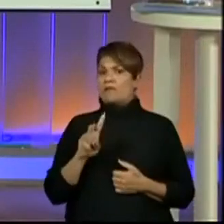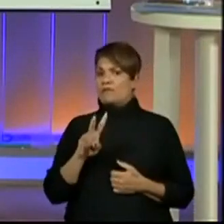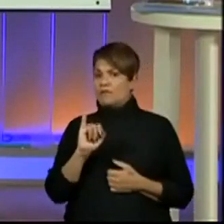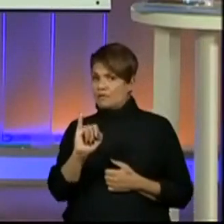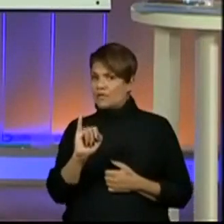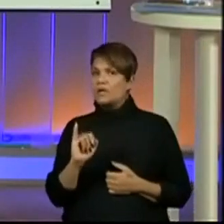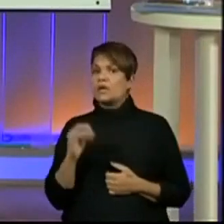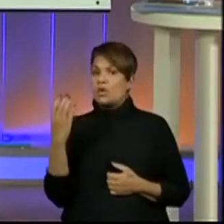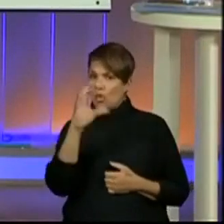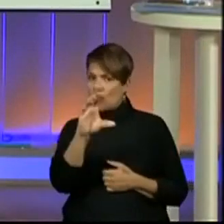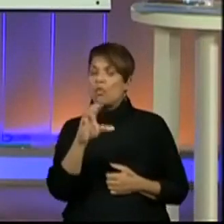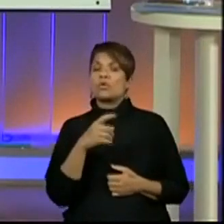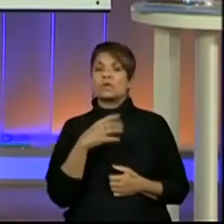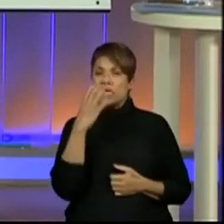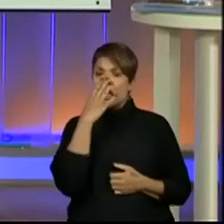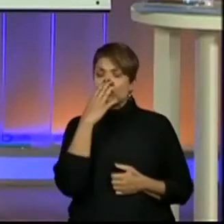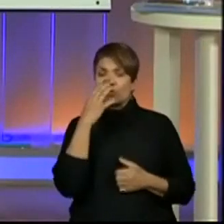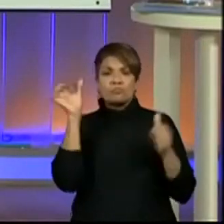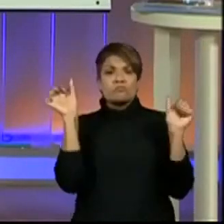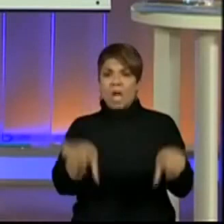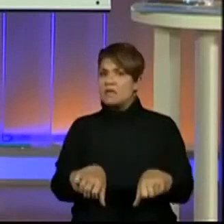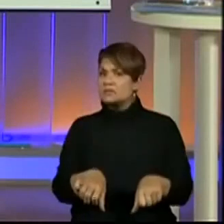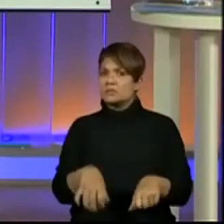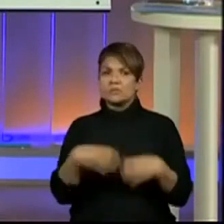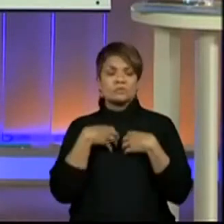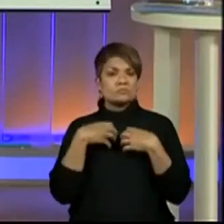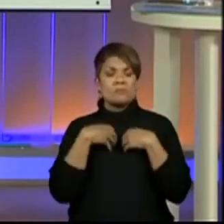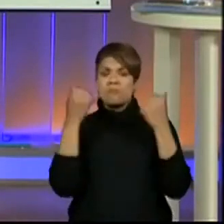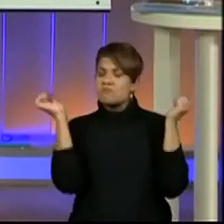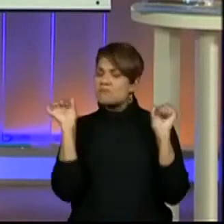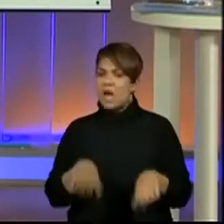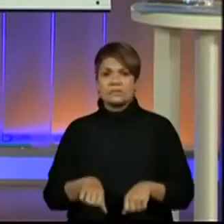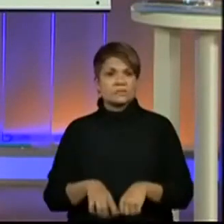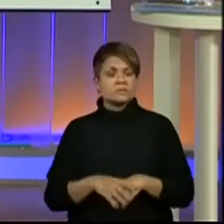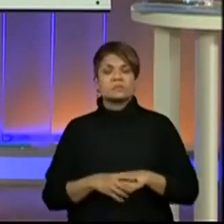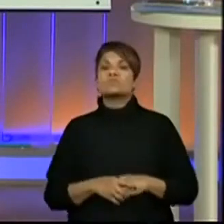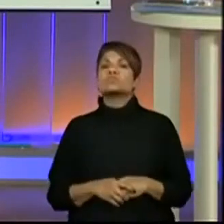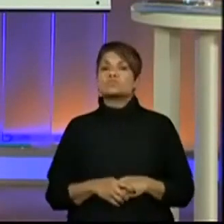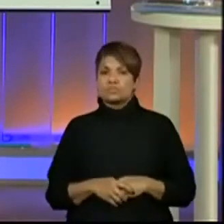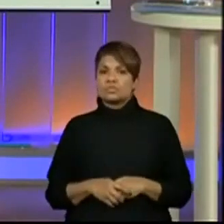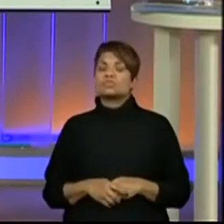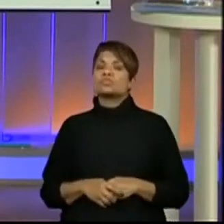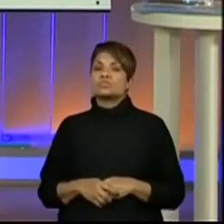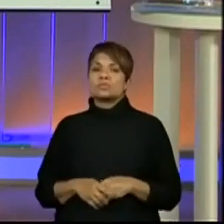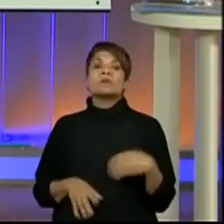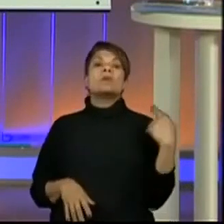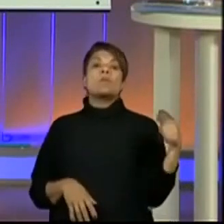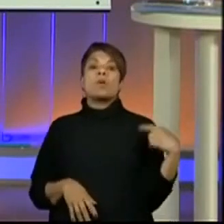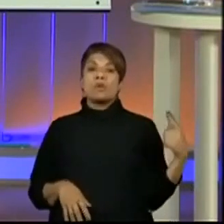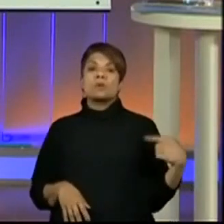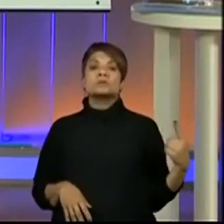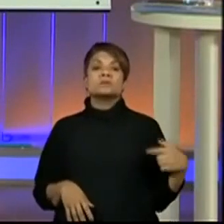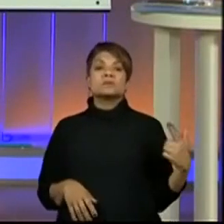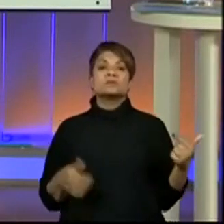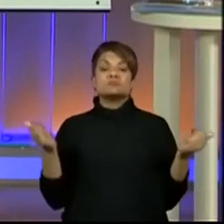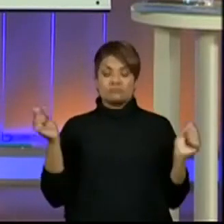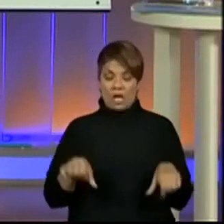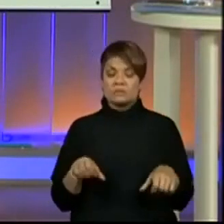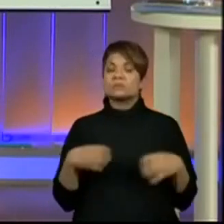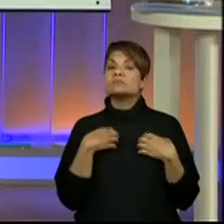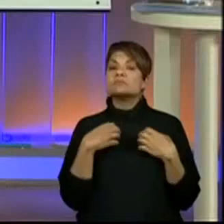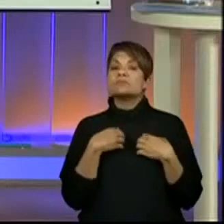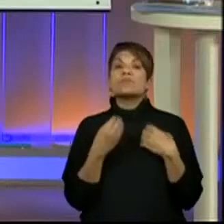cachorros estavam em péssimas condições. Ótimo. E aí, depois das péssimas condições, como foi